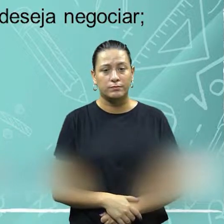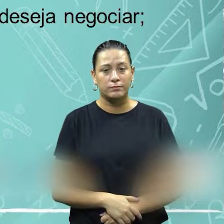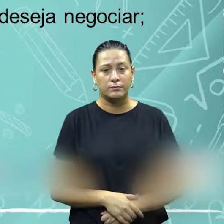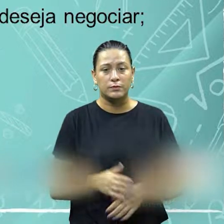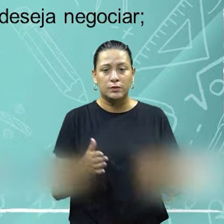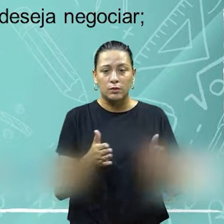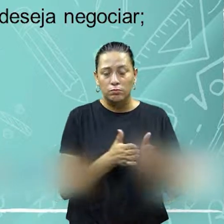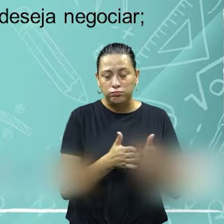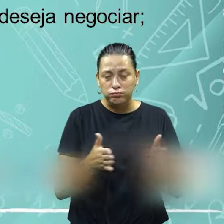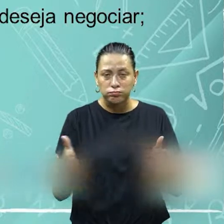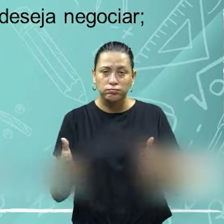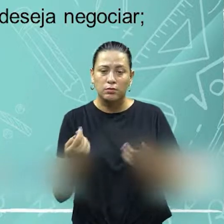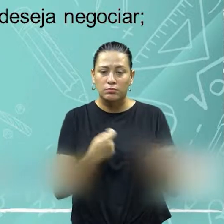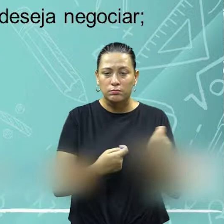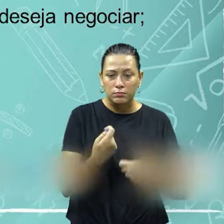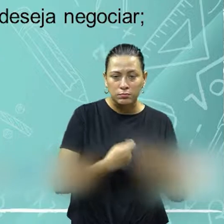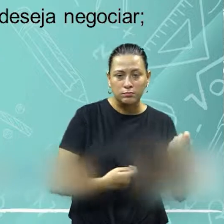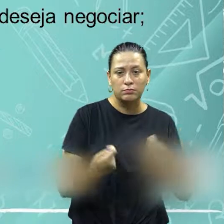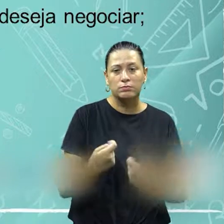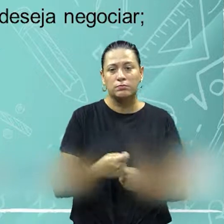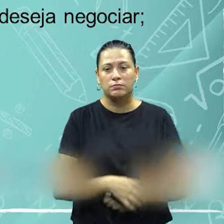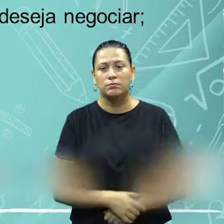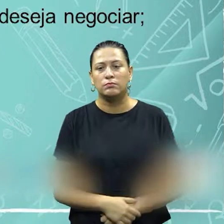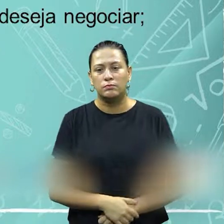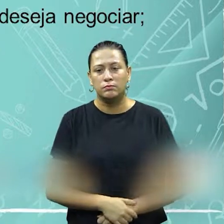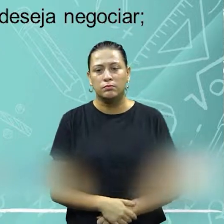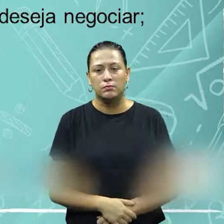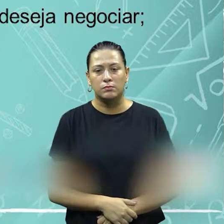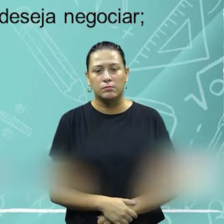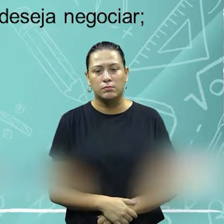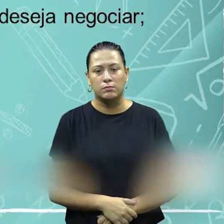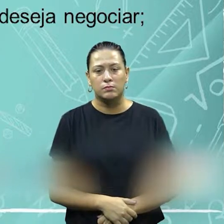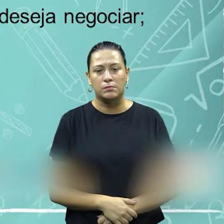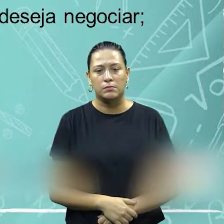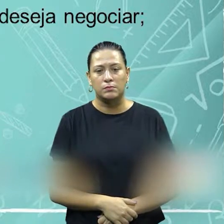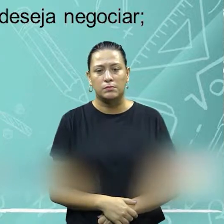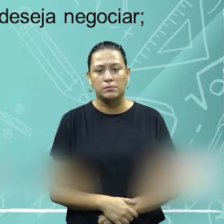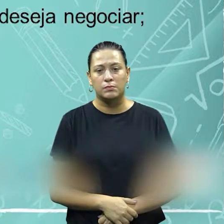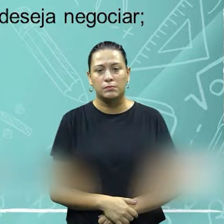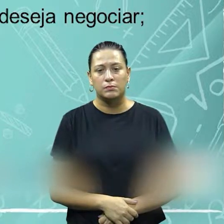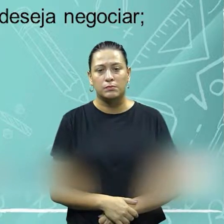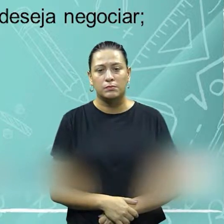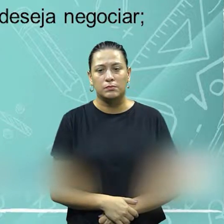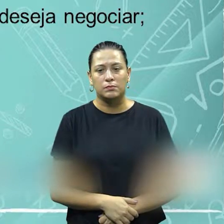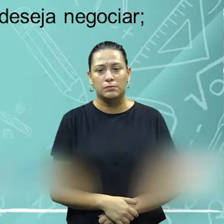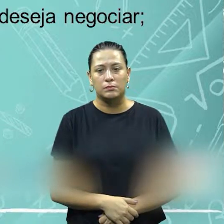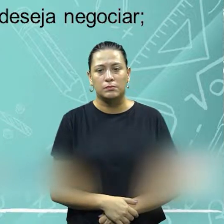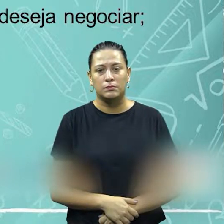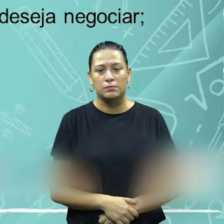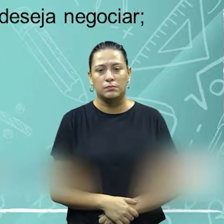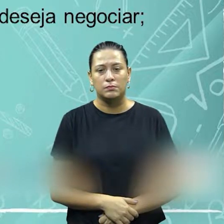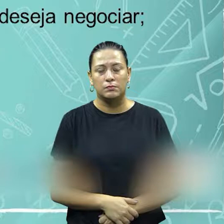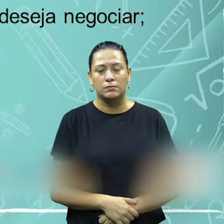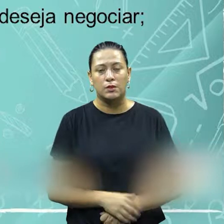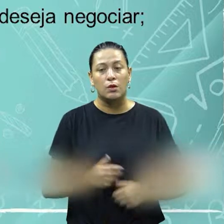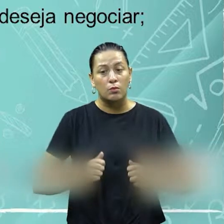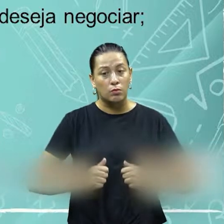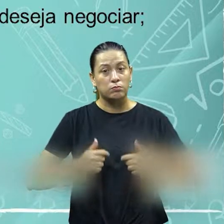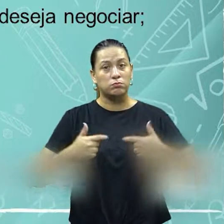um processo de negociar, ele pode ser, segundo ela, o compromisso com que se deseja negociar,